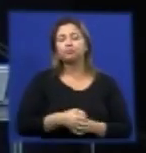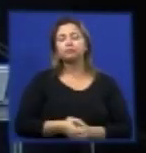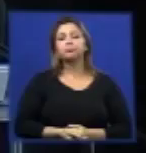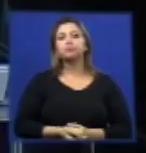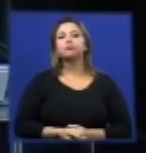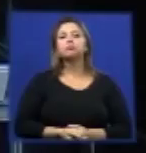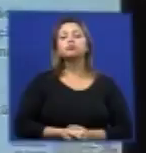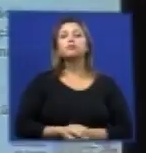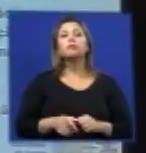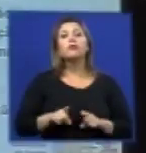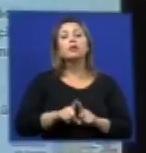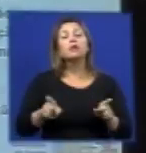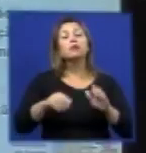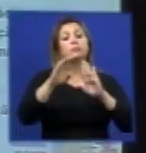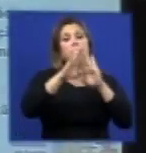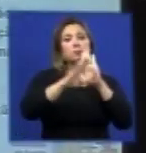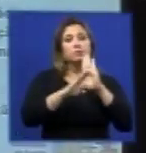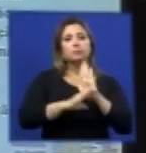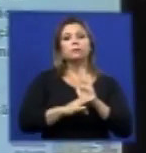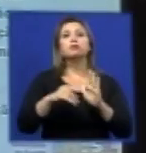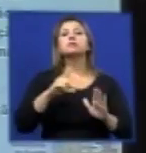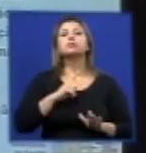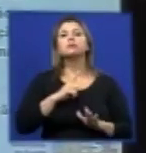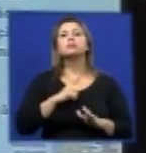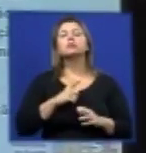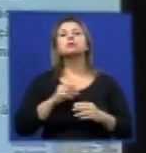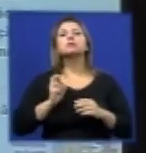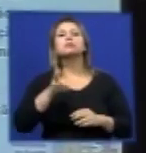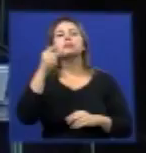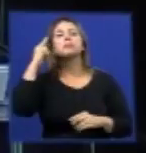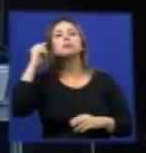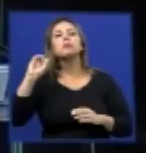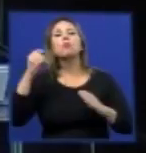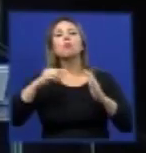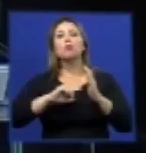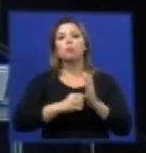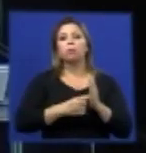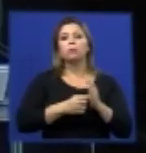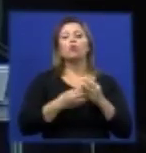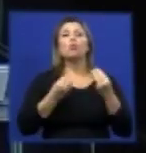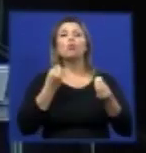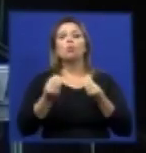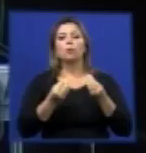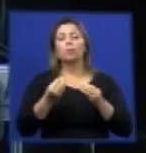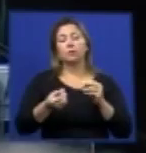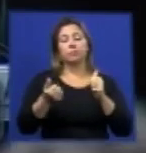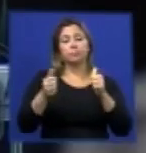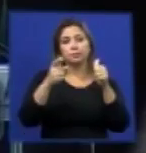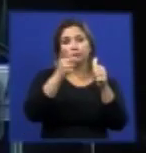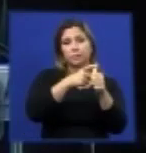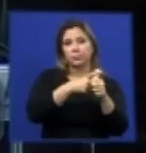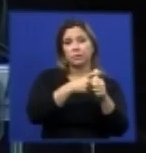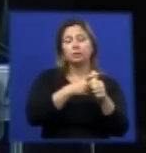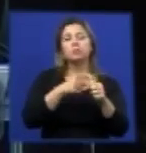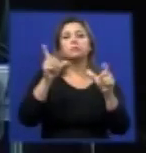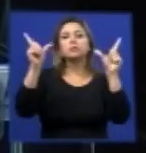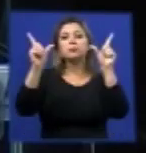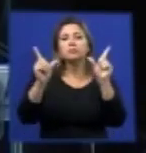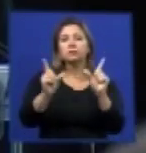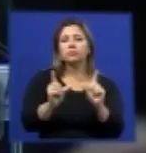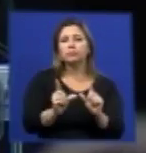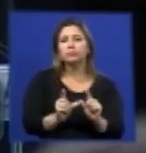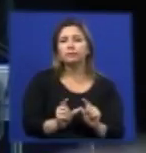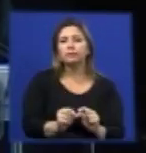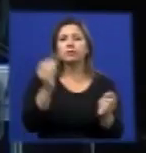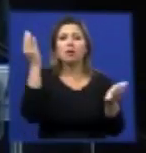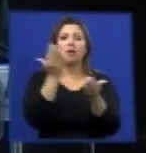esse programa ele tem os seus objetivos eu vou me centrar no primeiro que é reduzir a infestação pela